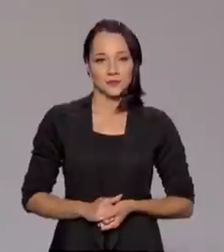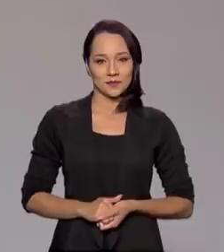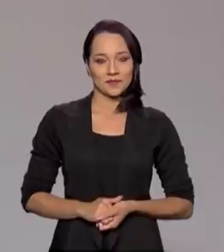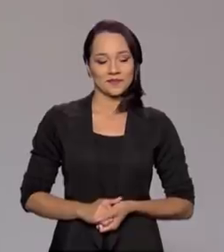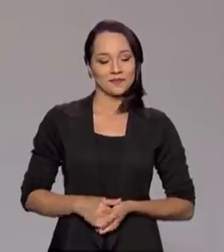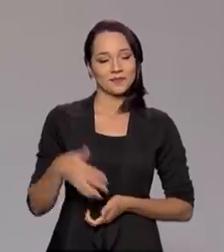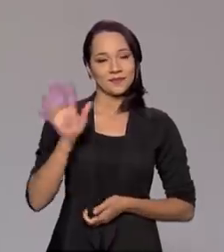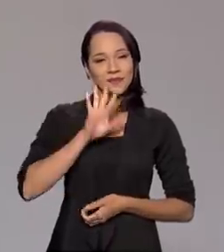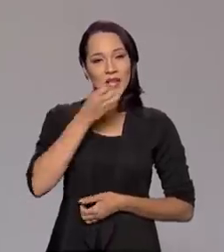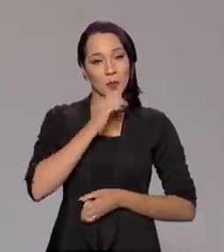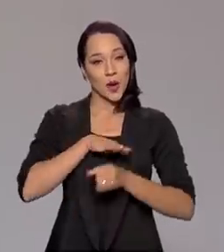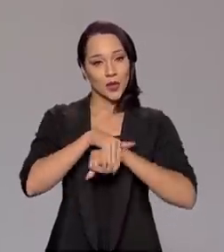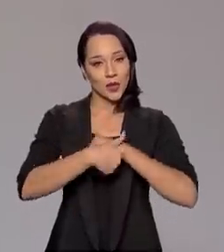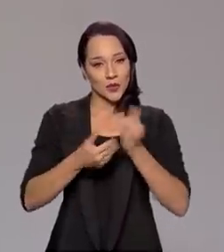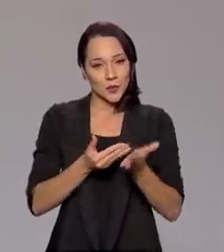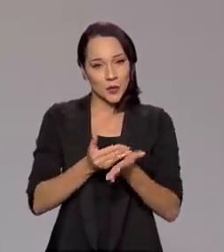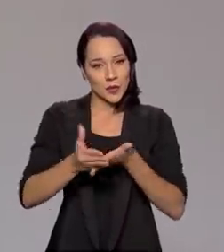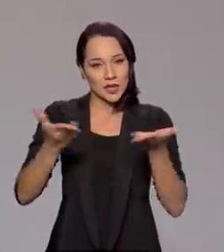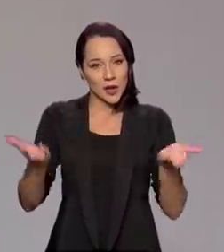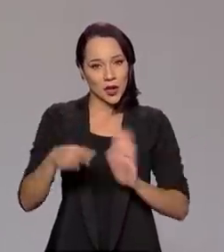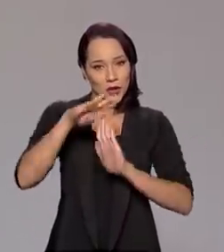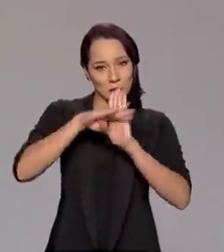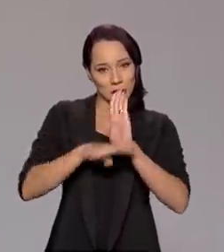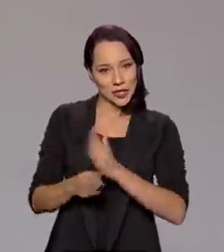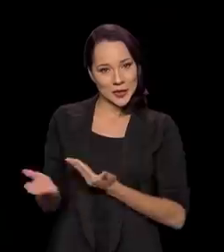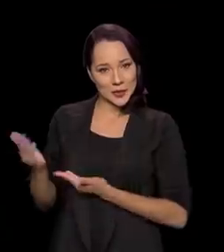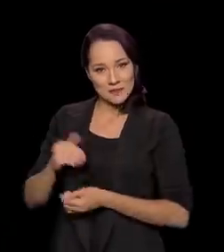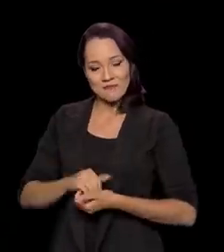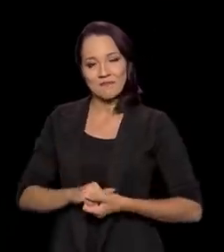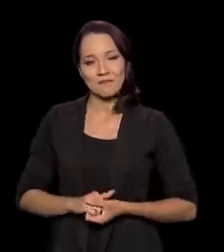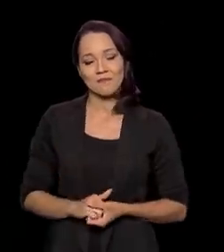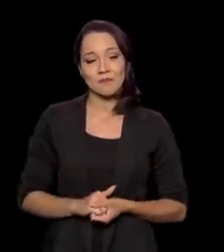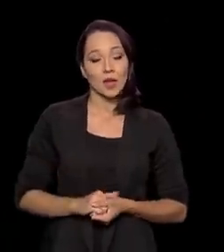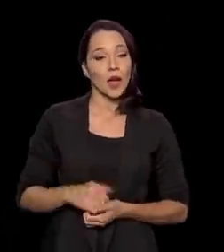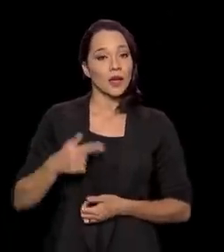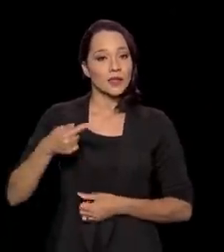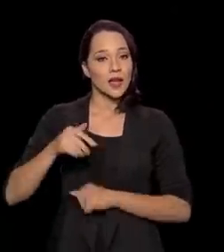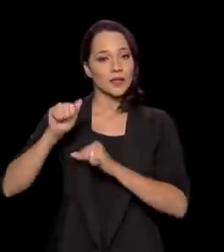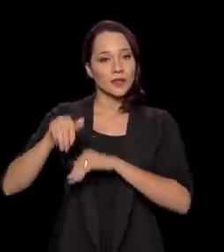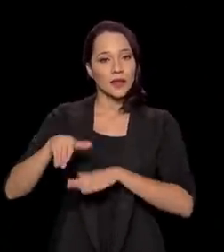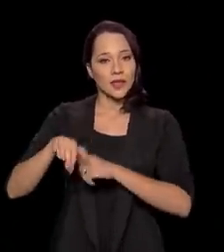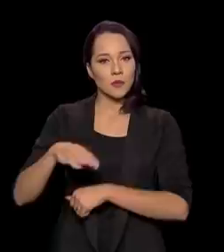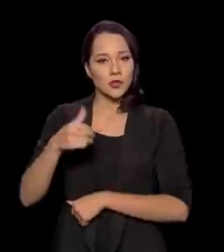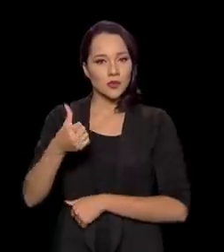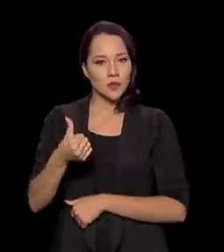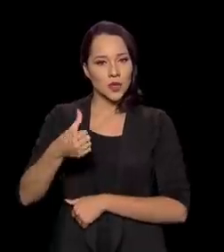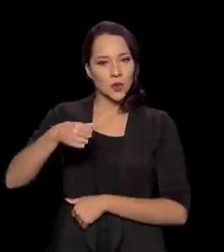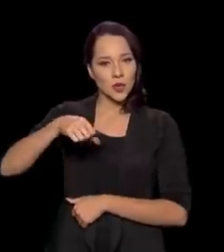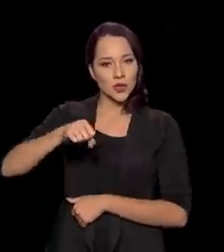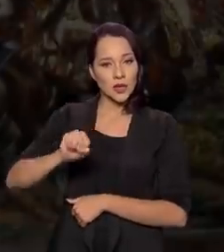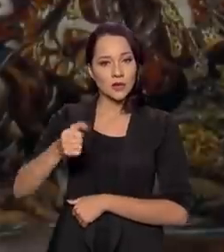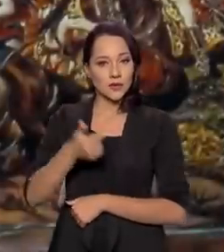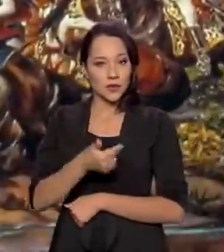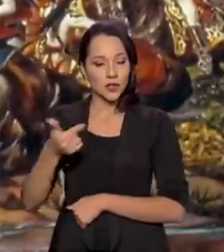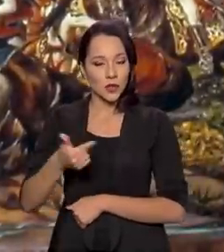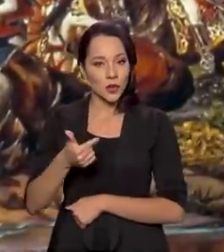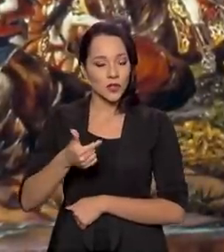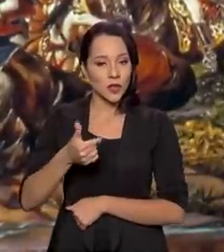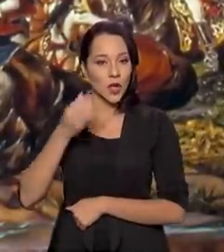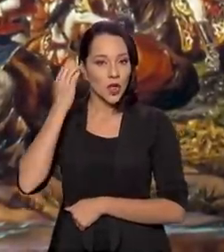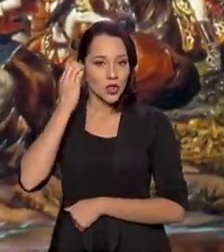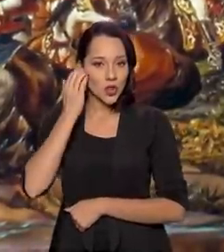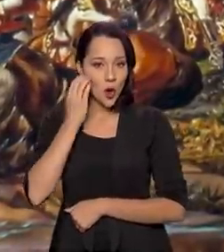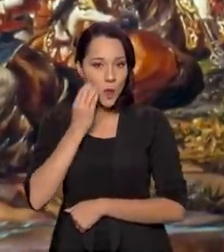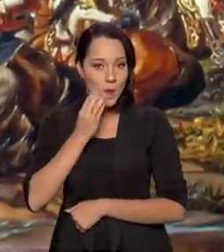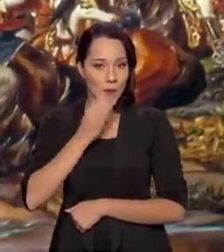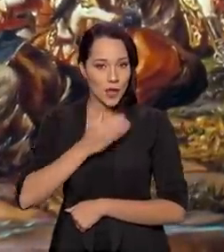Olá, boa noite, estamos no ar com o Brasil em Pauta. Em 7 de setembro de 1822, Dom Pedro I